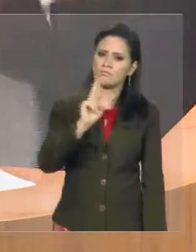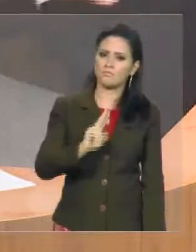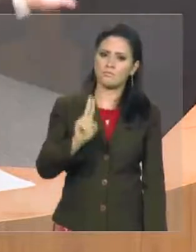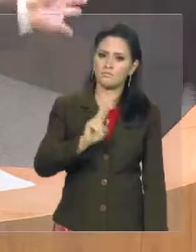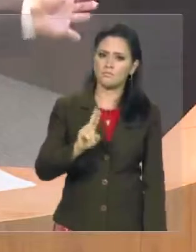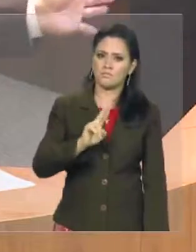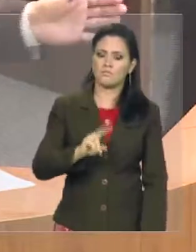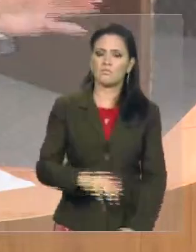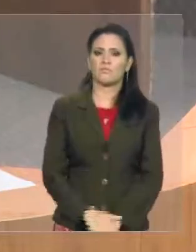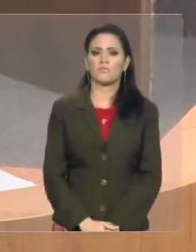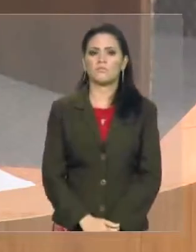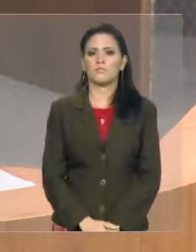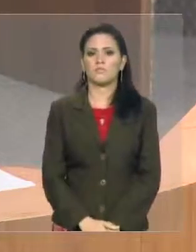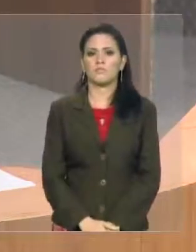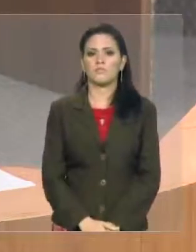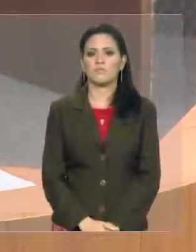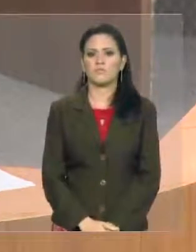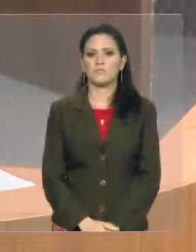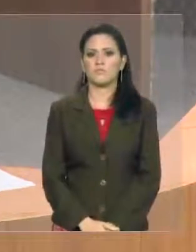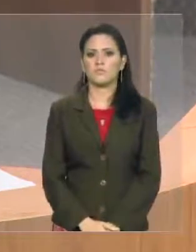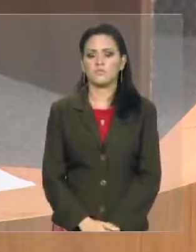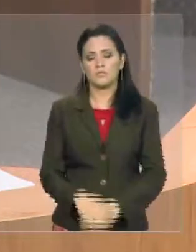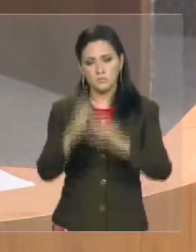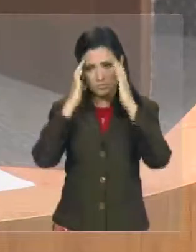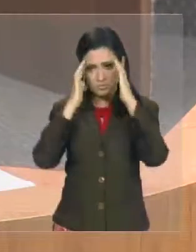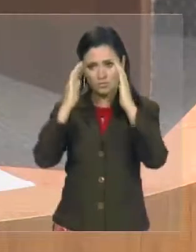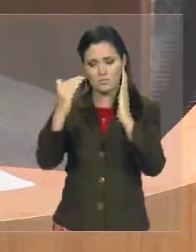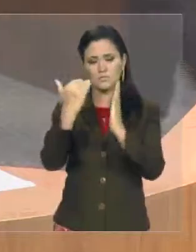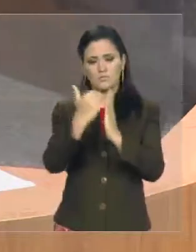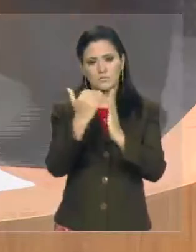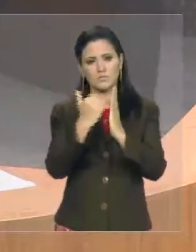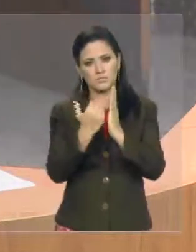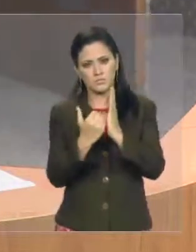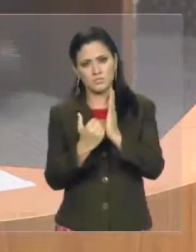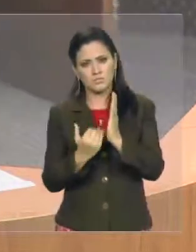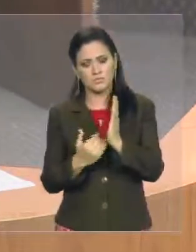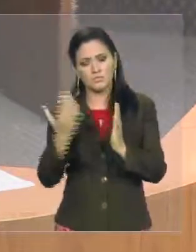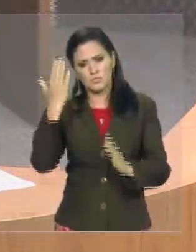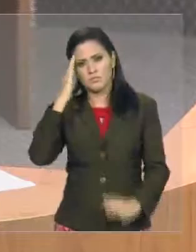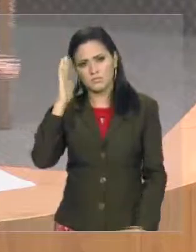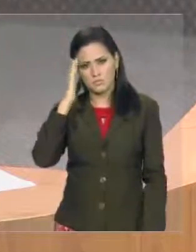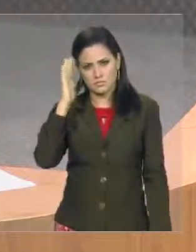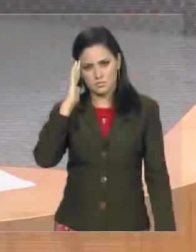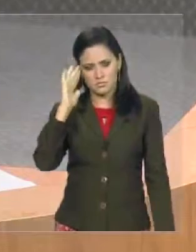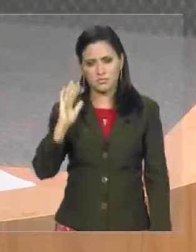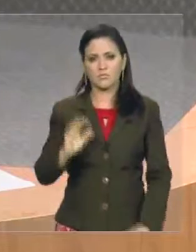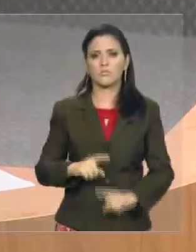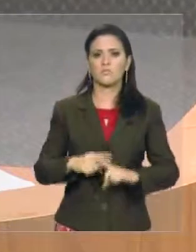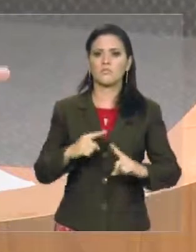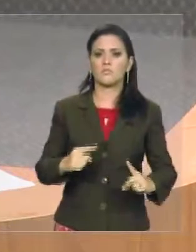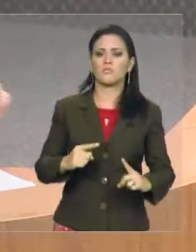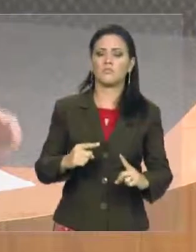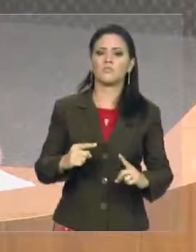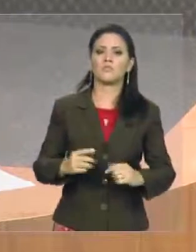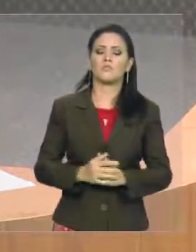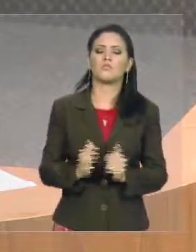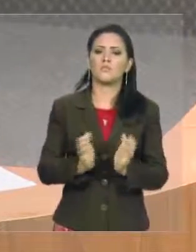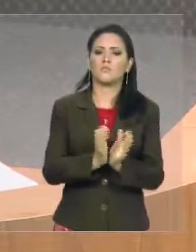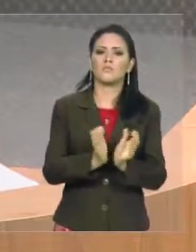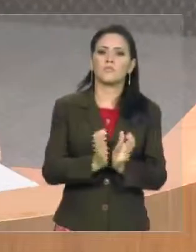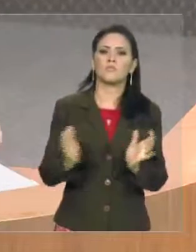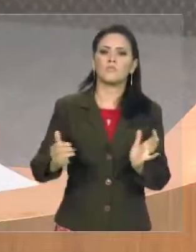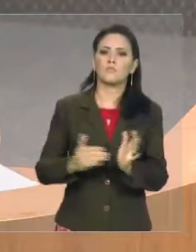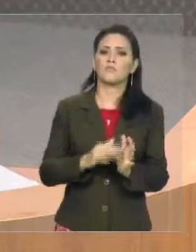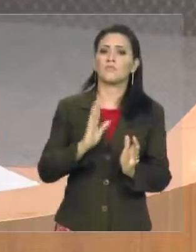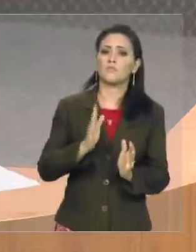bloco, respeitando a sequência, perfeitamente compreensível. Mas o bloco fica por último, já tem esvaziamento da